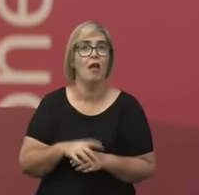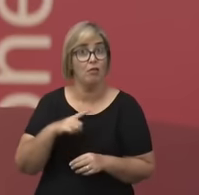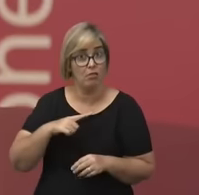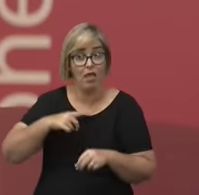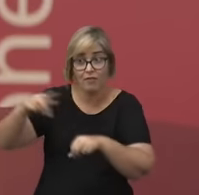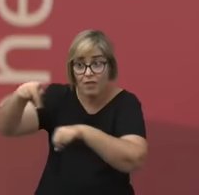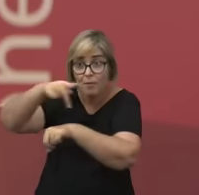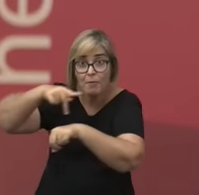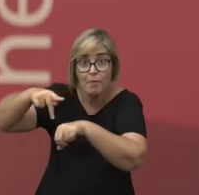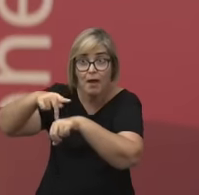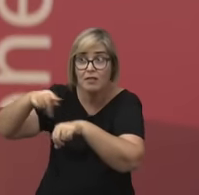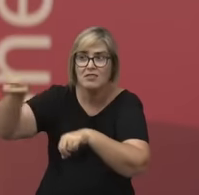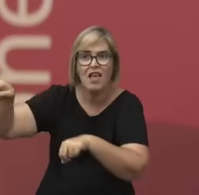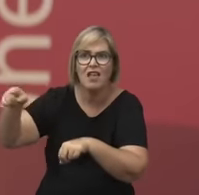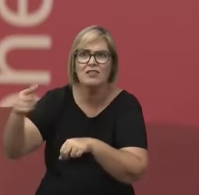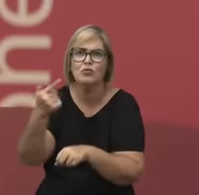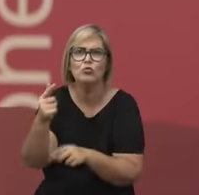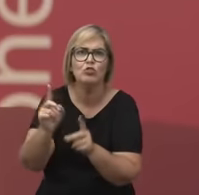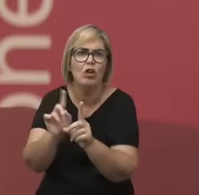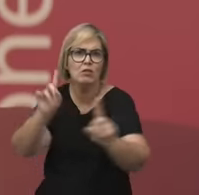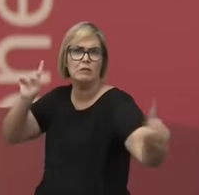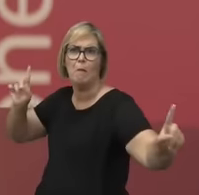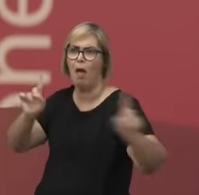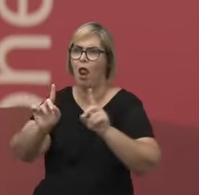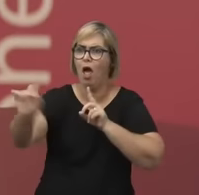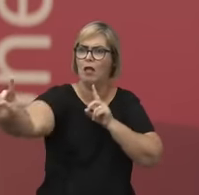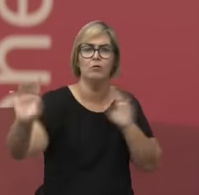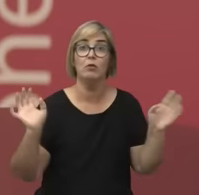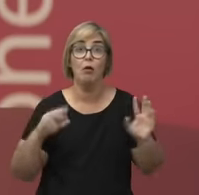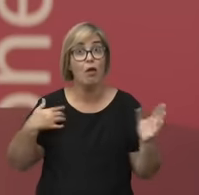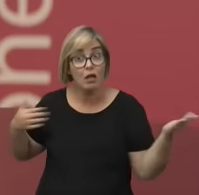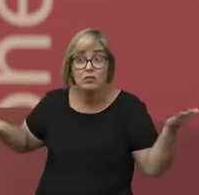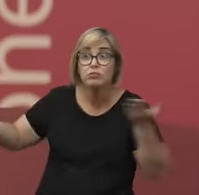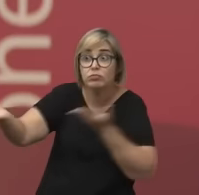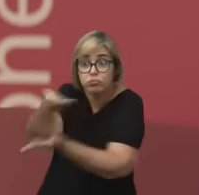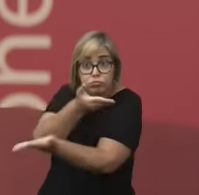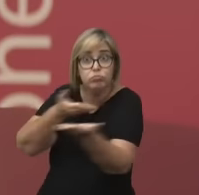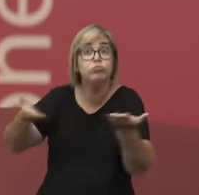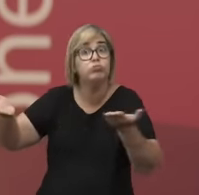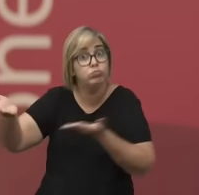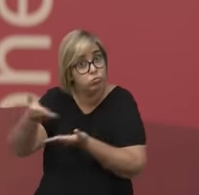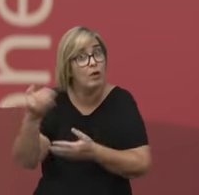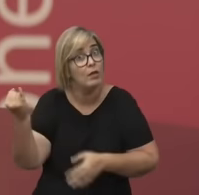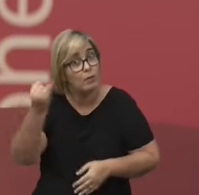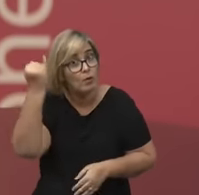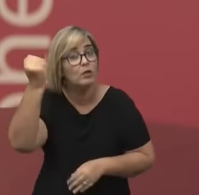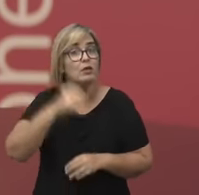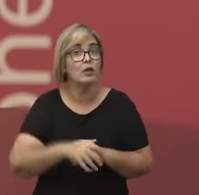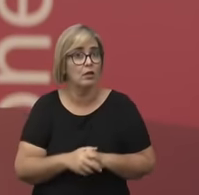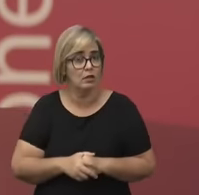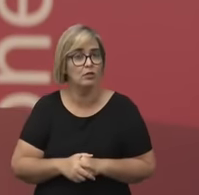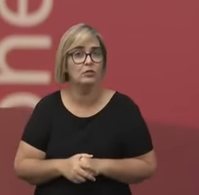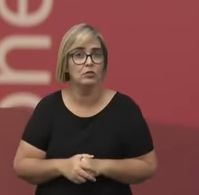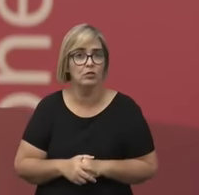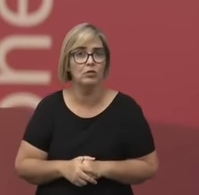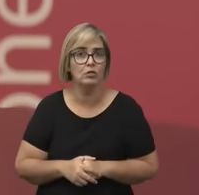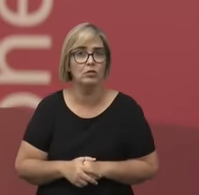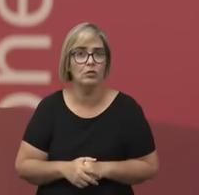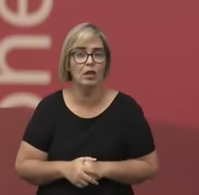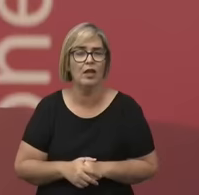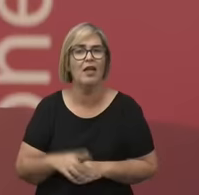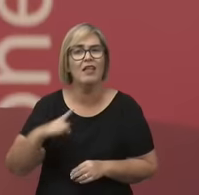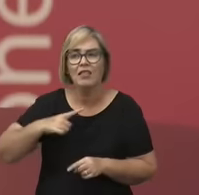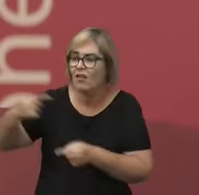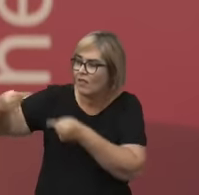países, eles não estão isolados, é muito importante isso, não só para o projeto de resgate, para a reflexão sobre o cânone, mas também para os debates